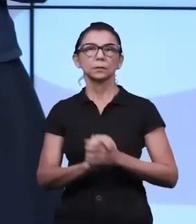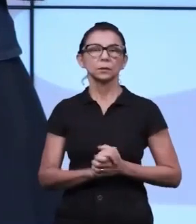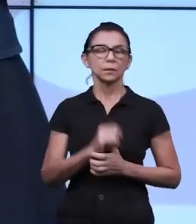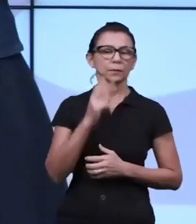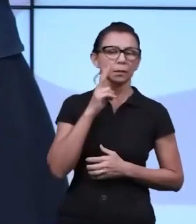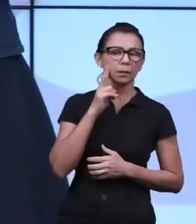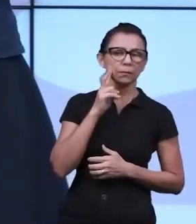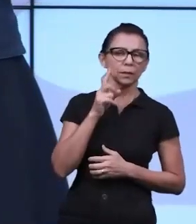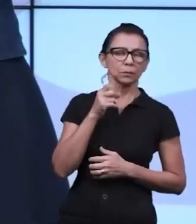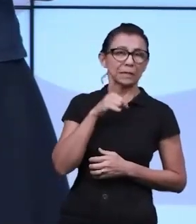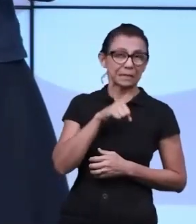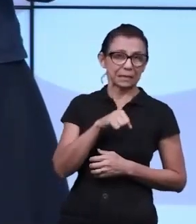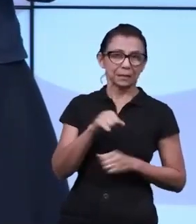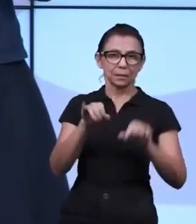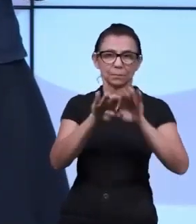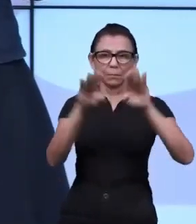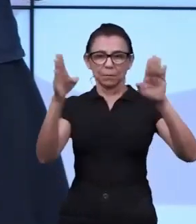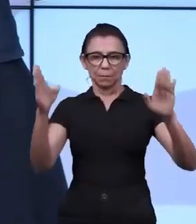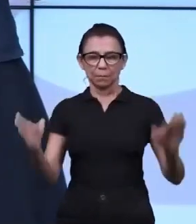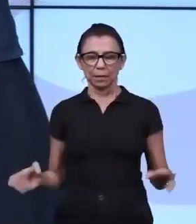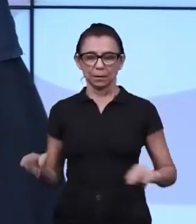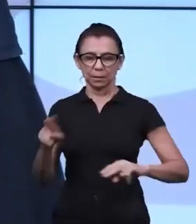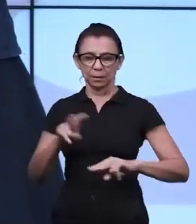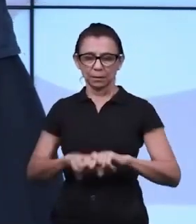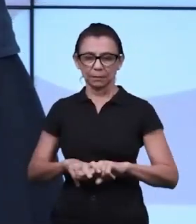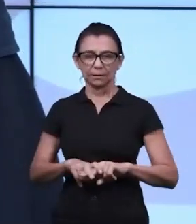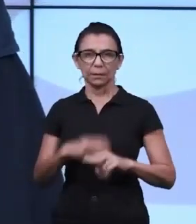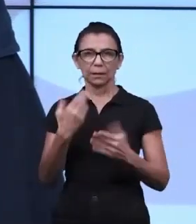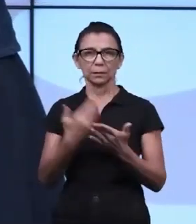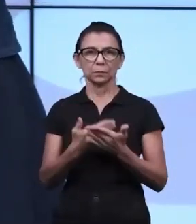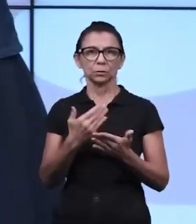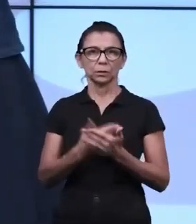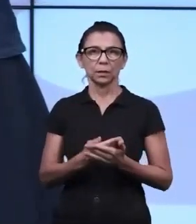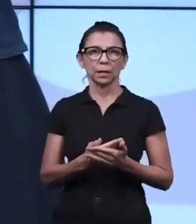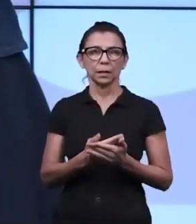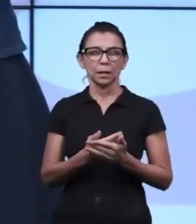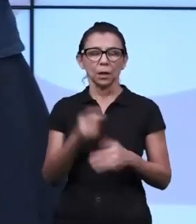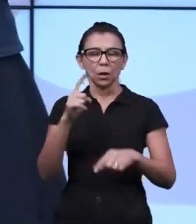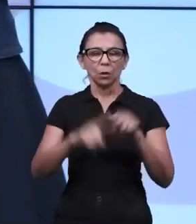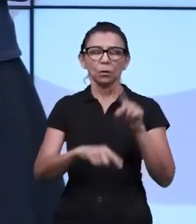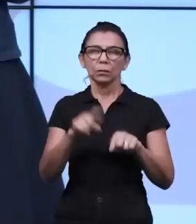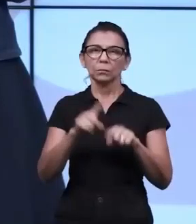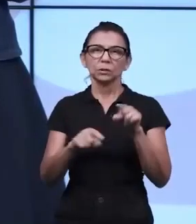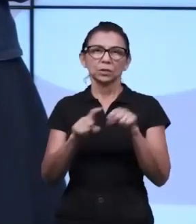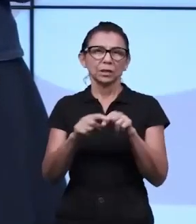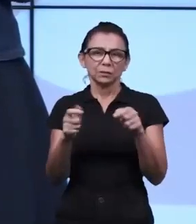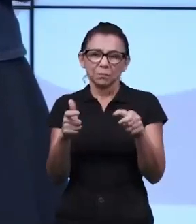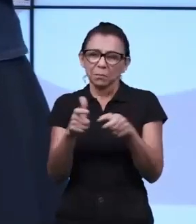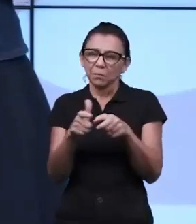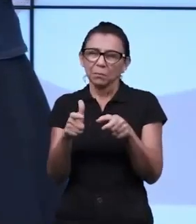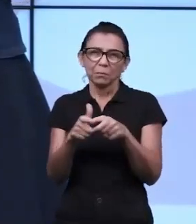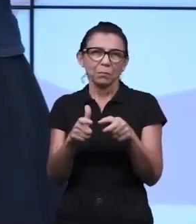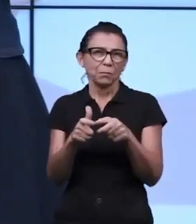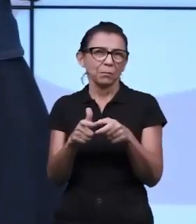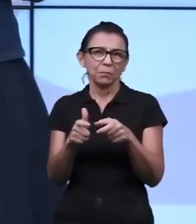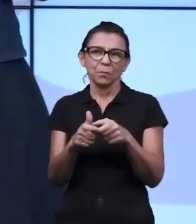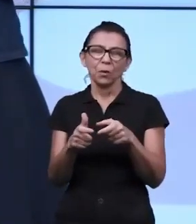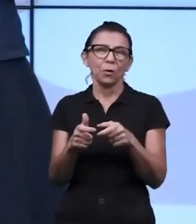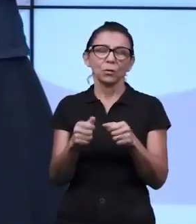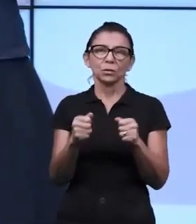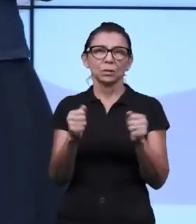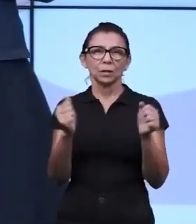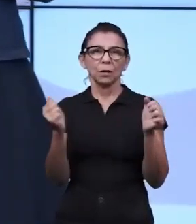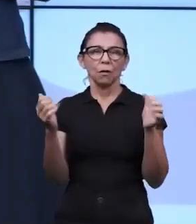crianças. Então se ela vai estudar numa mesa, que tenham poucos objetos ali, porque senão ela vai iniciar uma tarefa e vai se